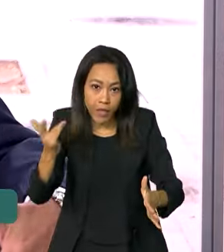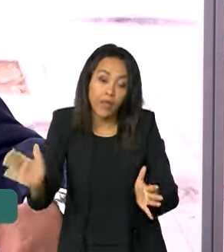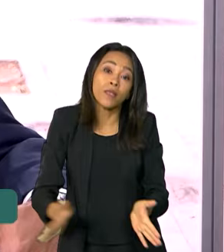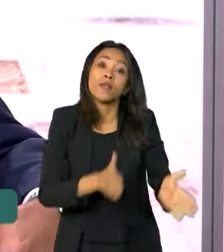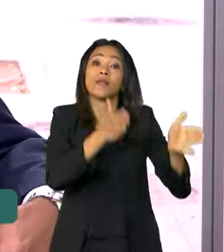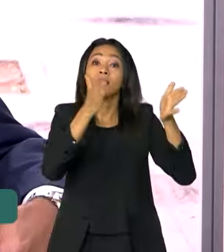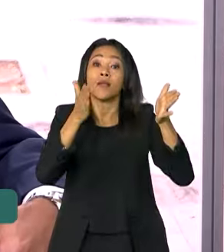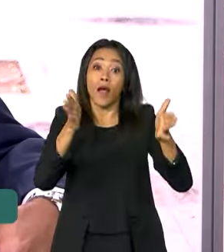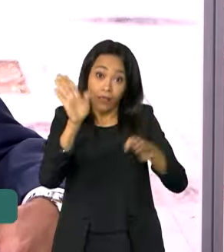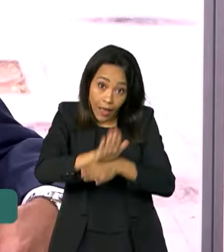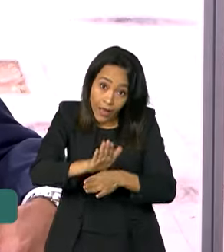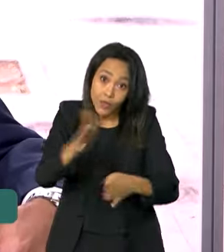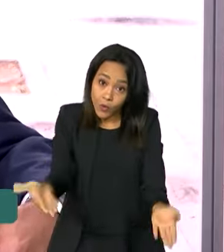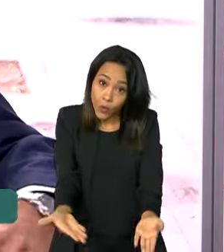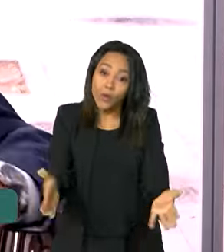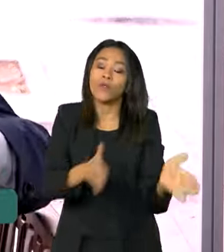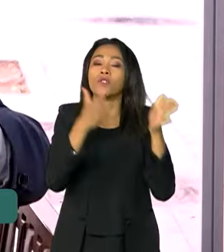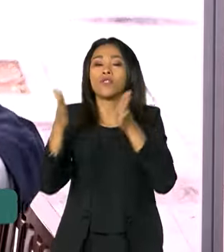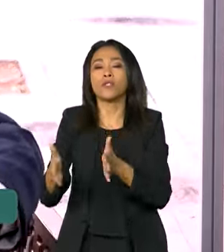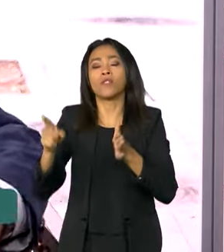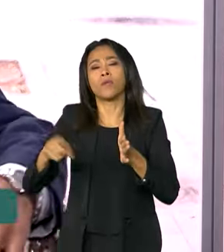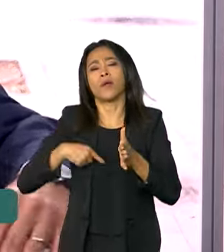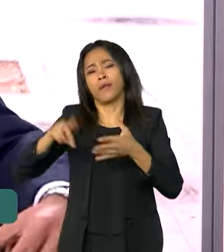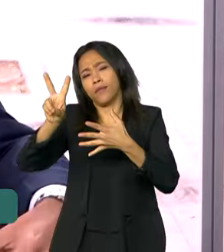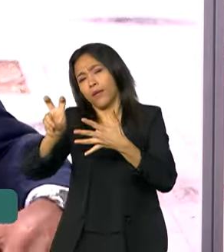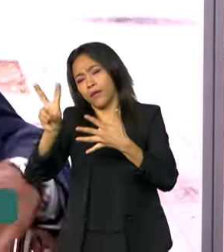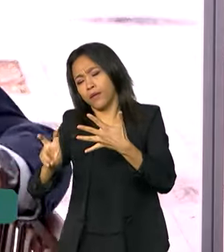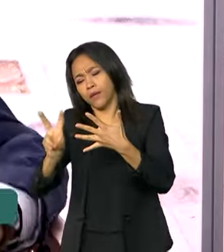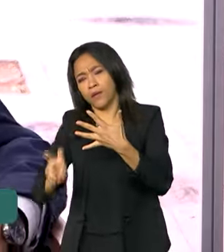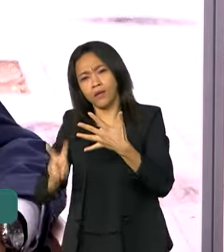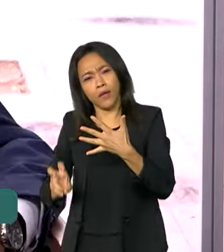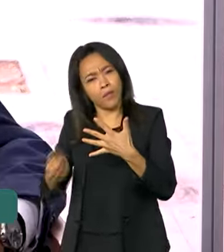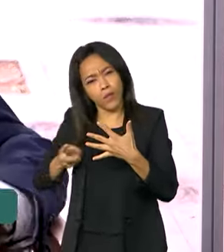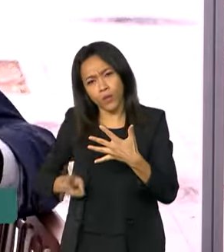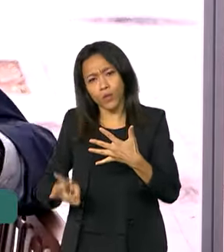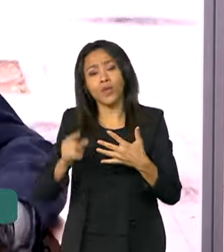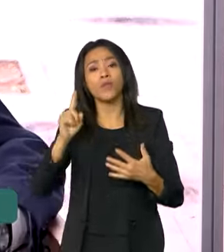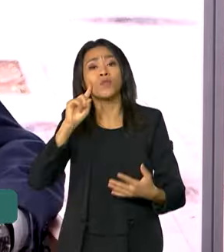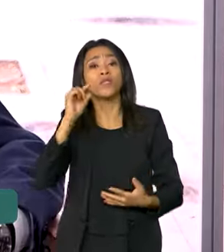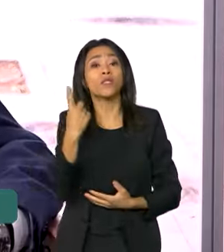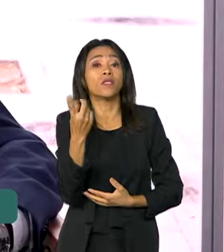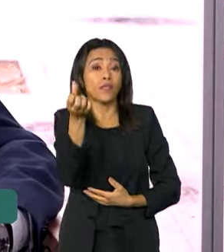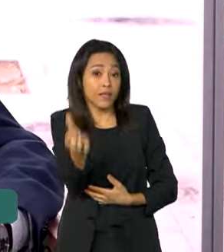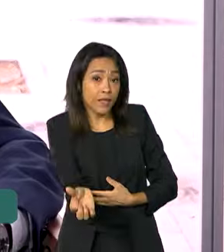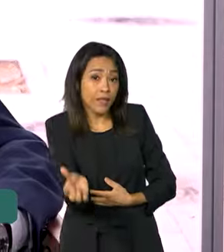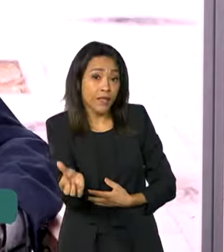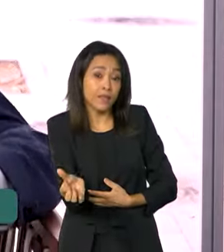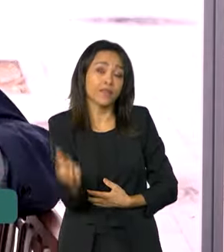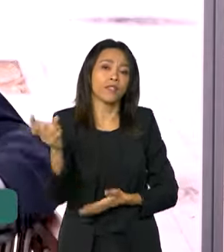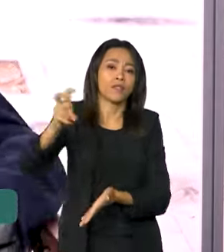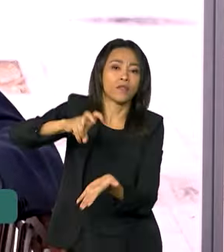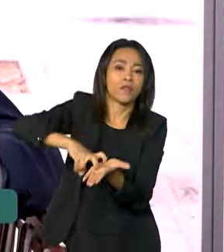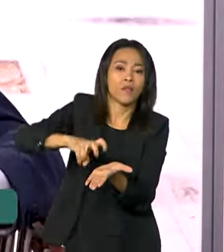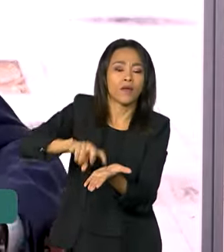temas oficiais do G20, continuam autogestionados. E no dia 16, pela manhã, nós faremos a plenária